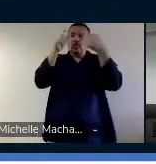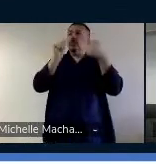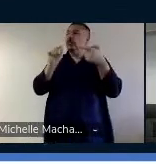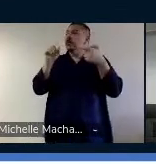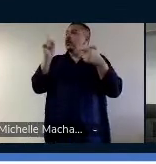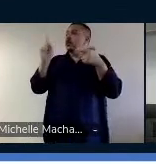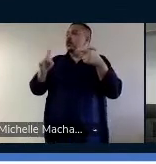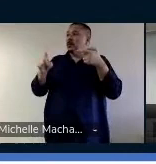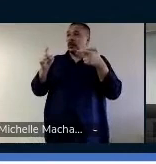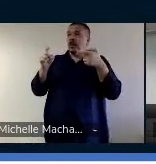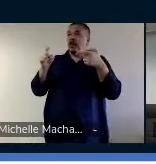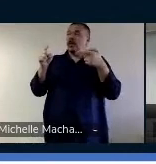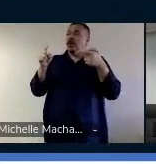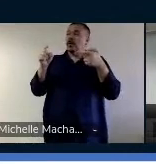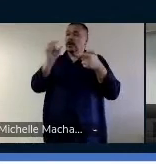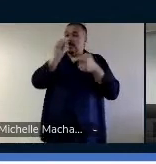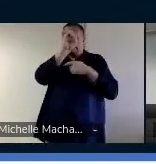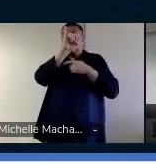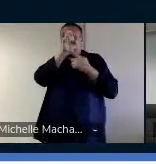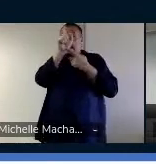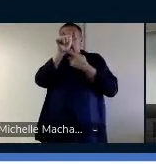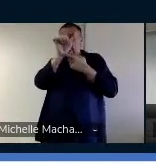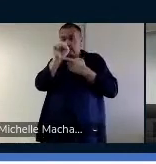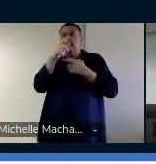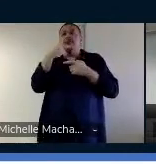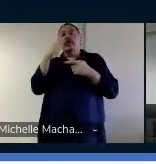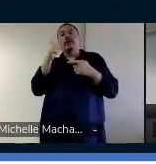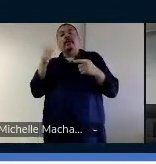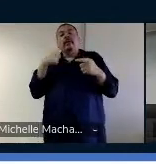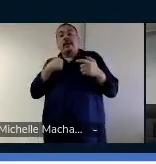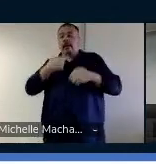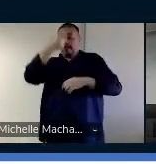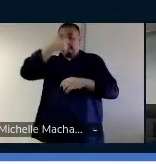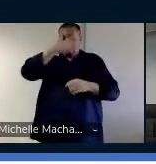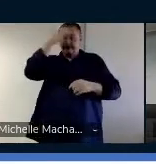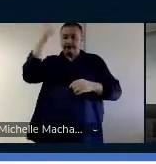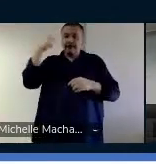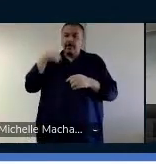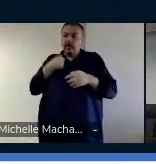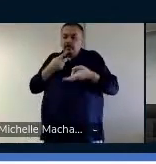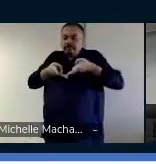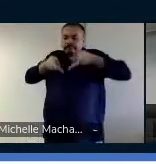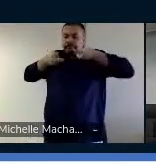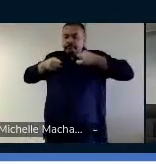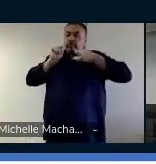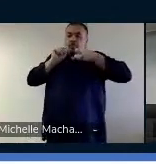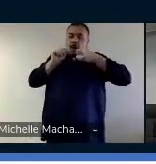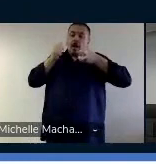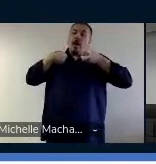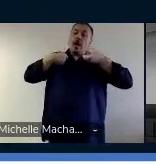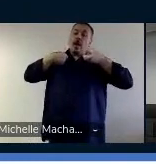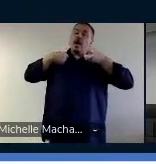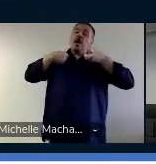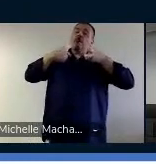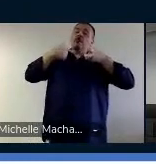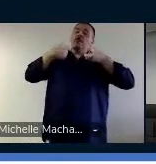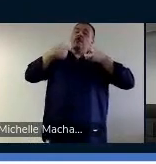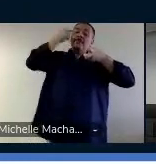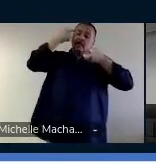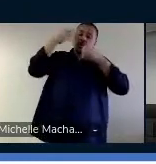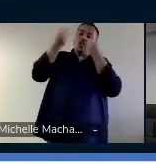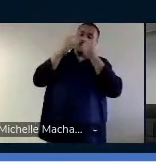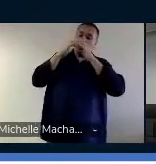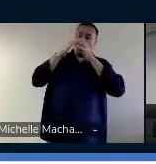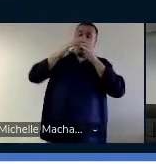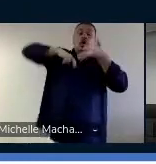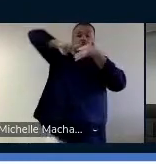consciência que um indivíduo é capaz de ter para refletir sobre o significado das palavras e o processo de